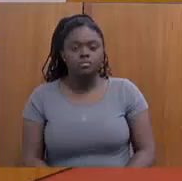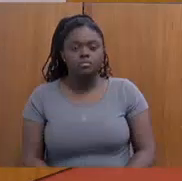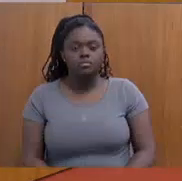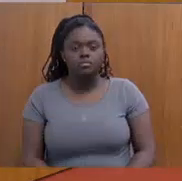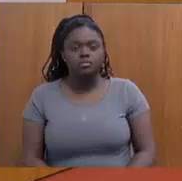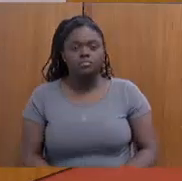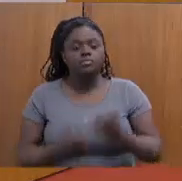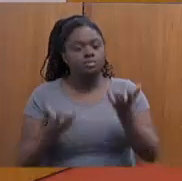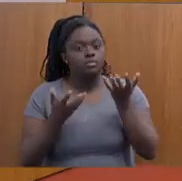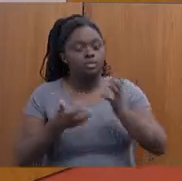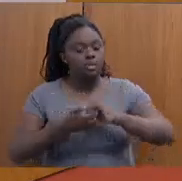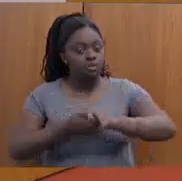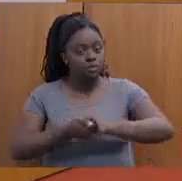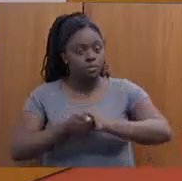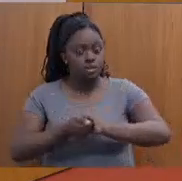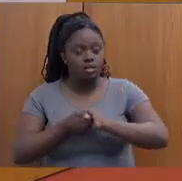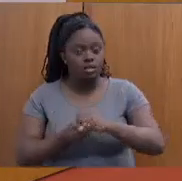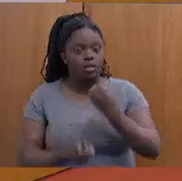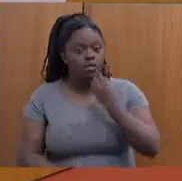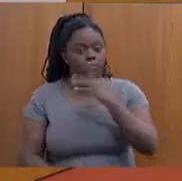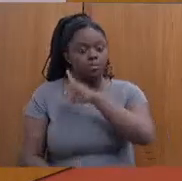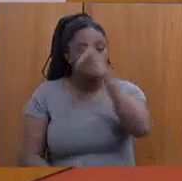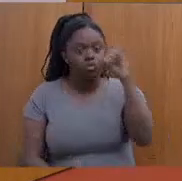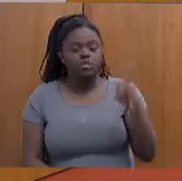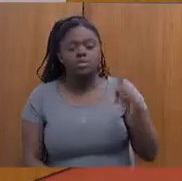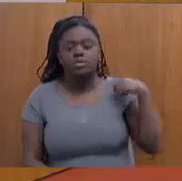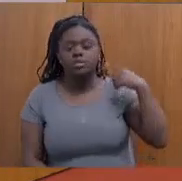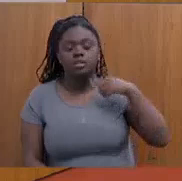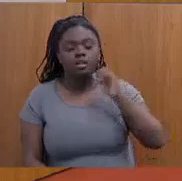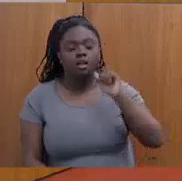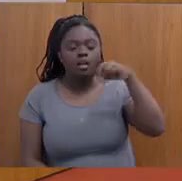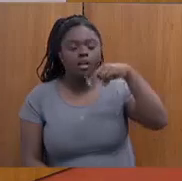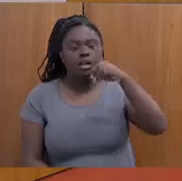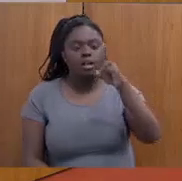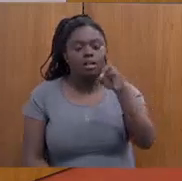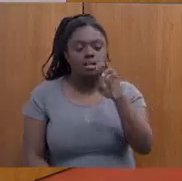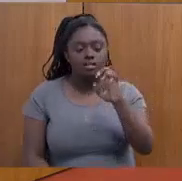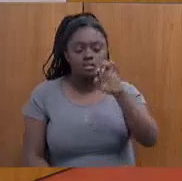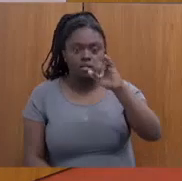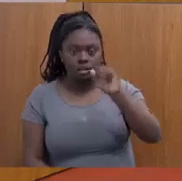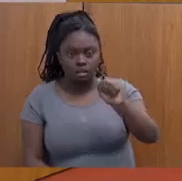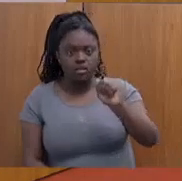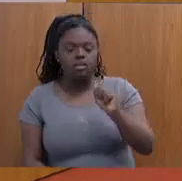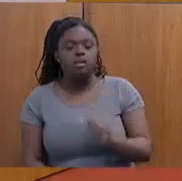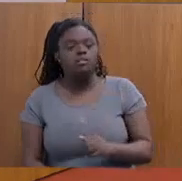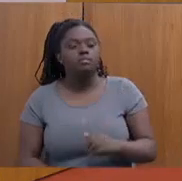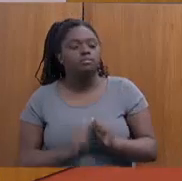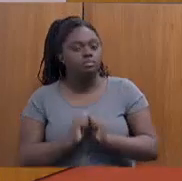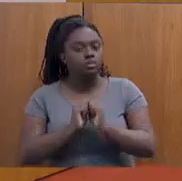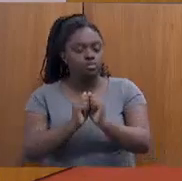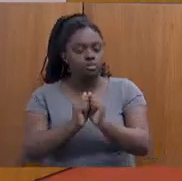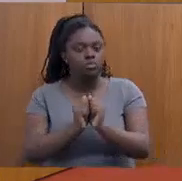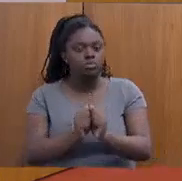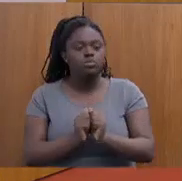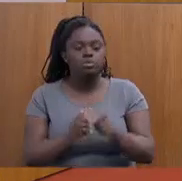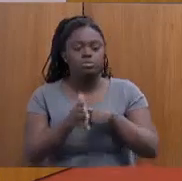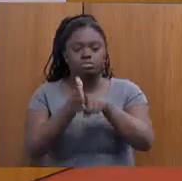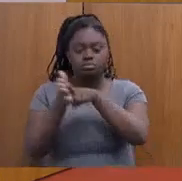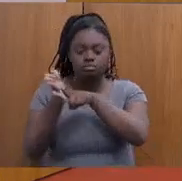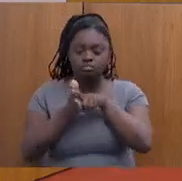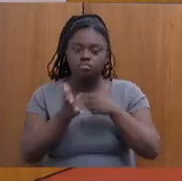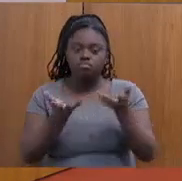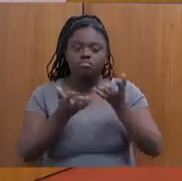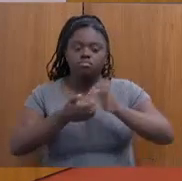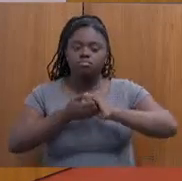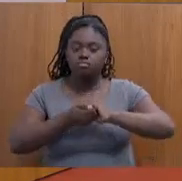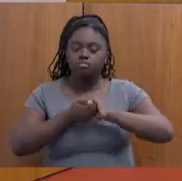Queria cumprimentar, dar um bom dia à deputada Andréa Jesus, que preside a comissão e essa sessão do Fiscaliza. Queria cumprimentar a